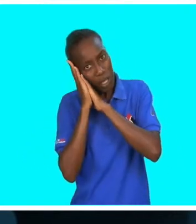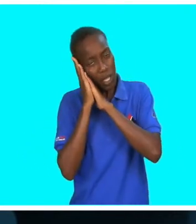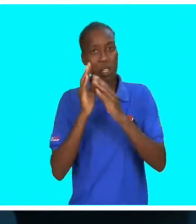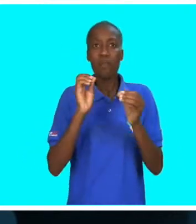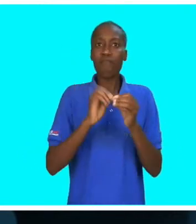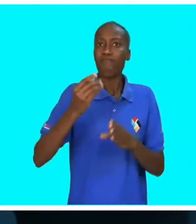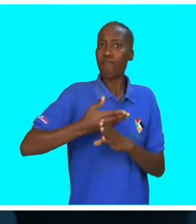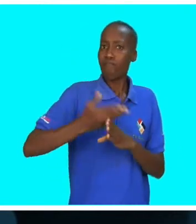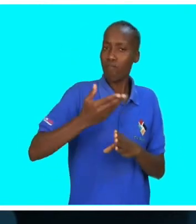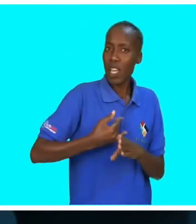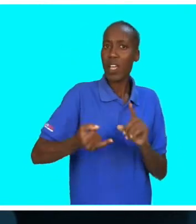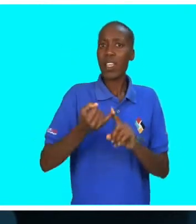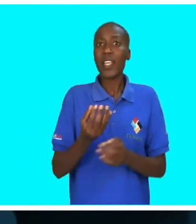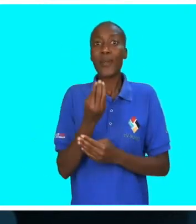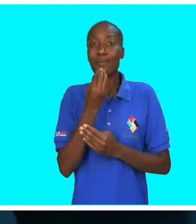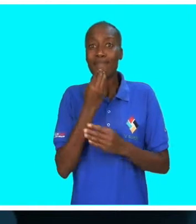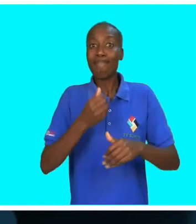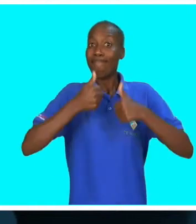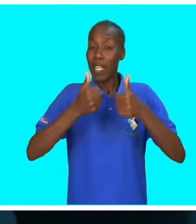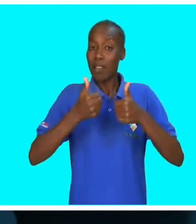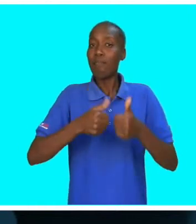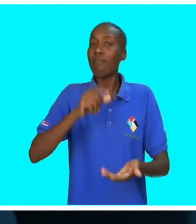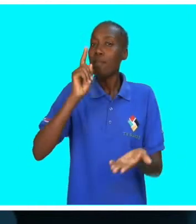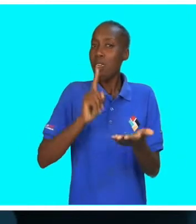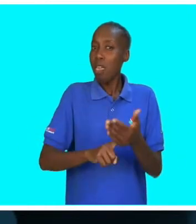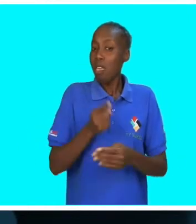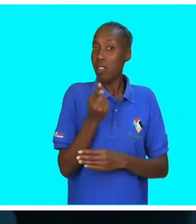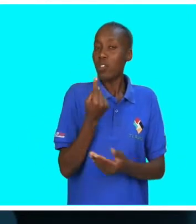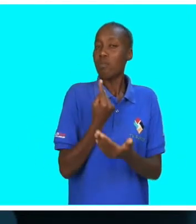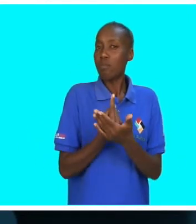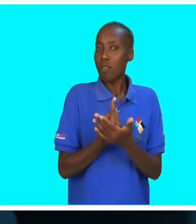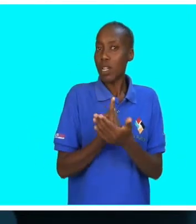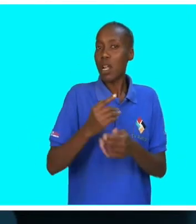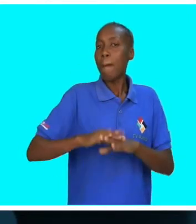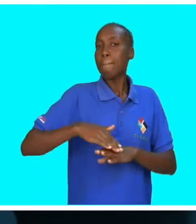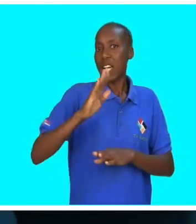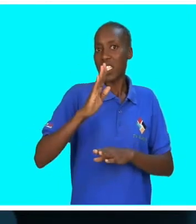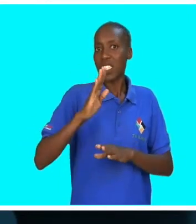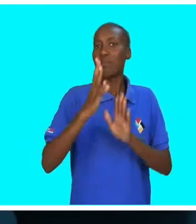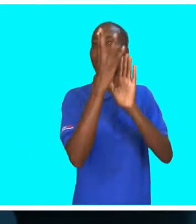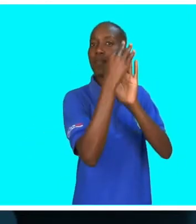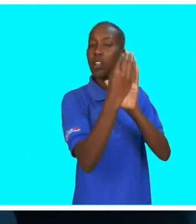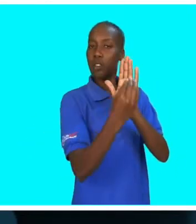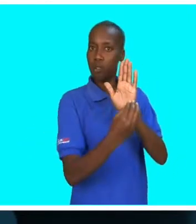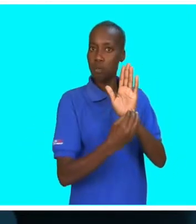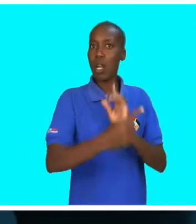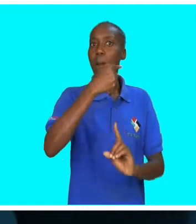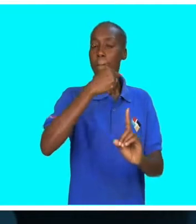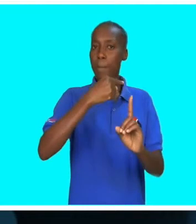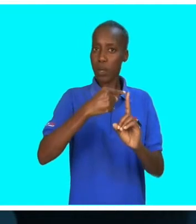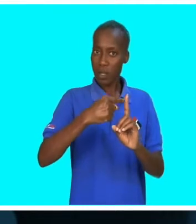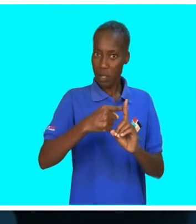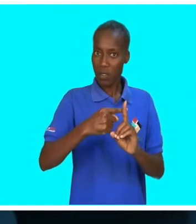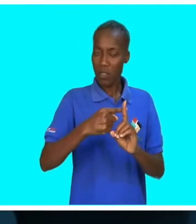comer de forma regrada também. Isso é um, para atingirmos um sucesso, é um